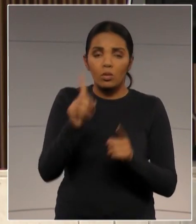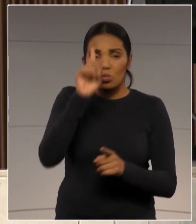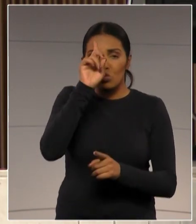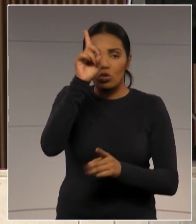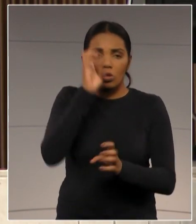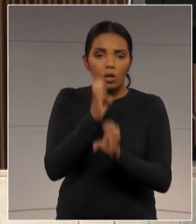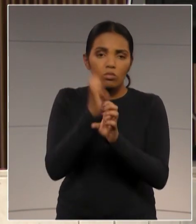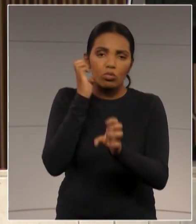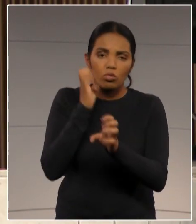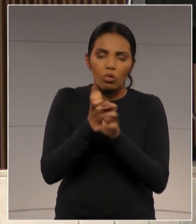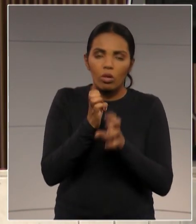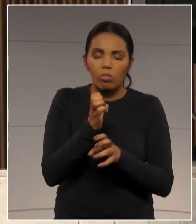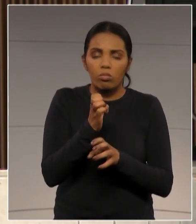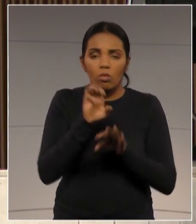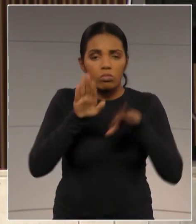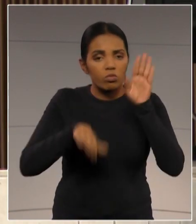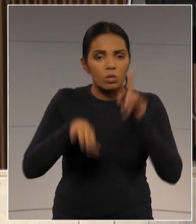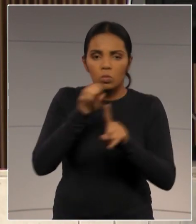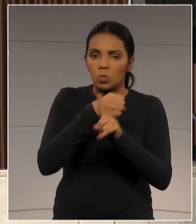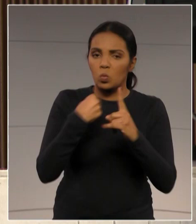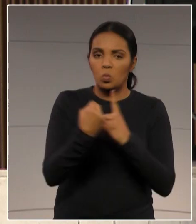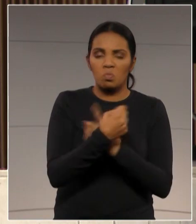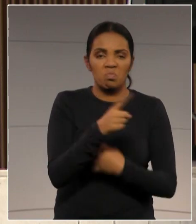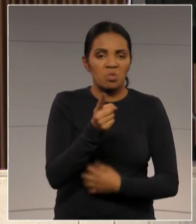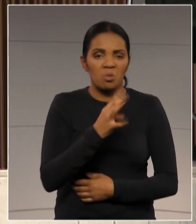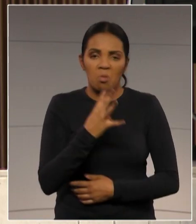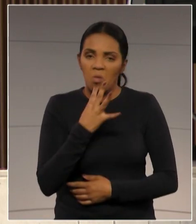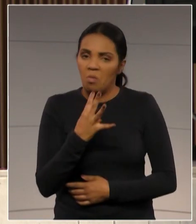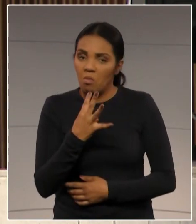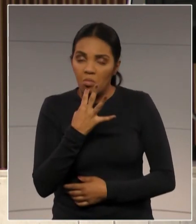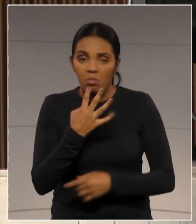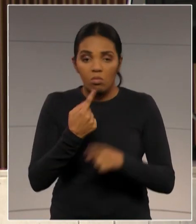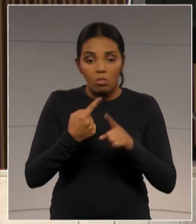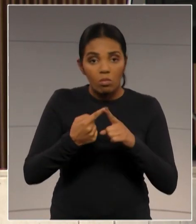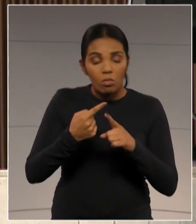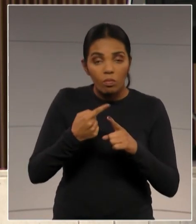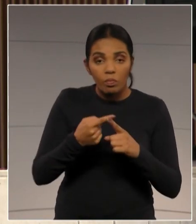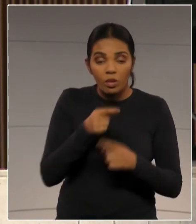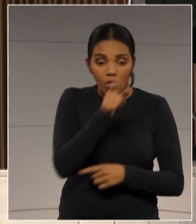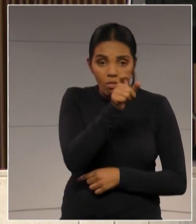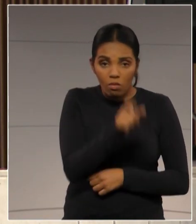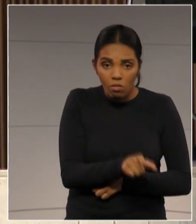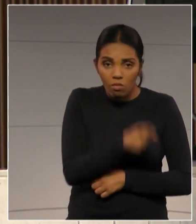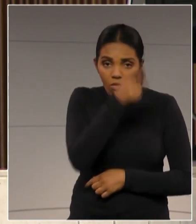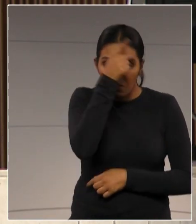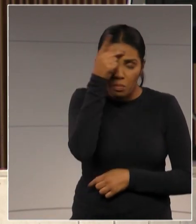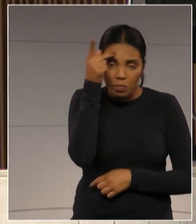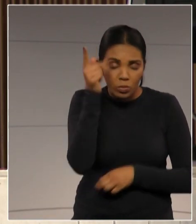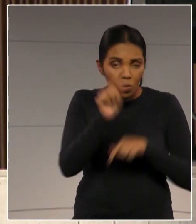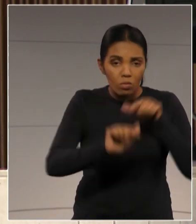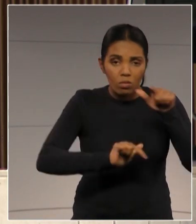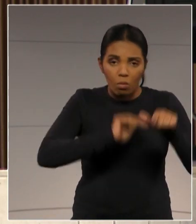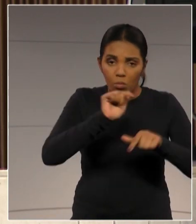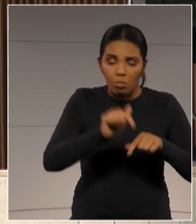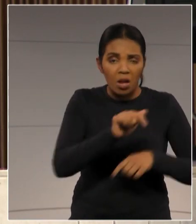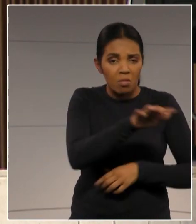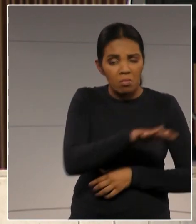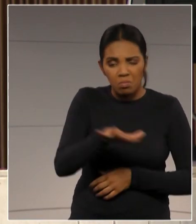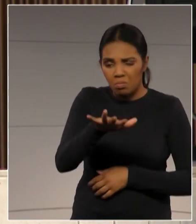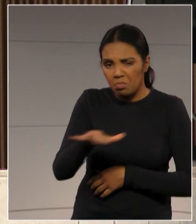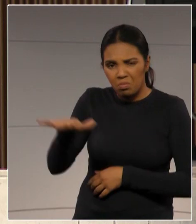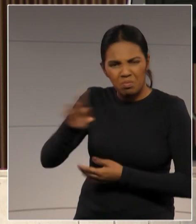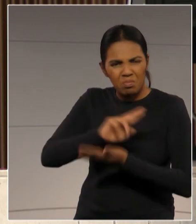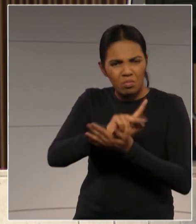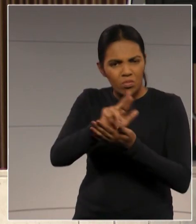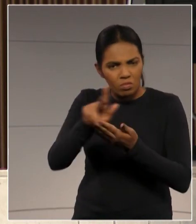dias menos reconhecidos na nossa sociedade, de uma pessoa que está praticamente em todos os espaços, uma profissão que